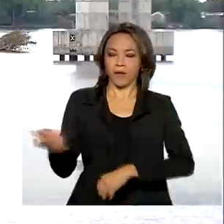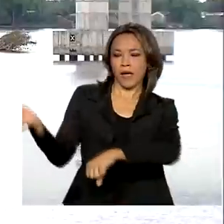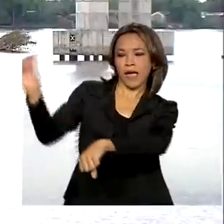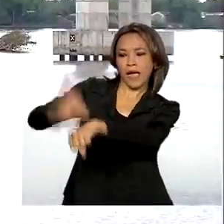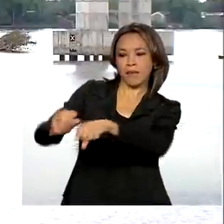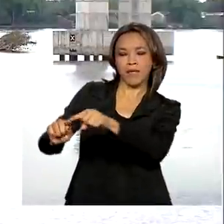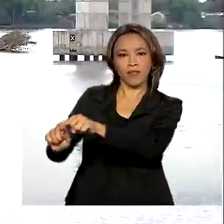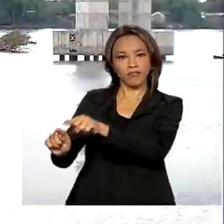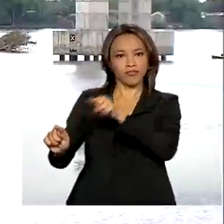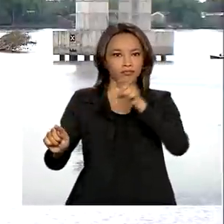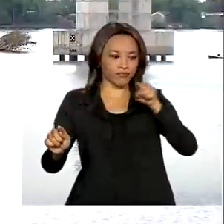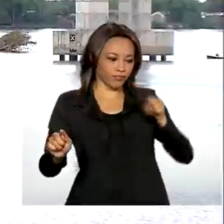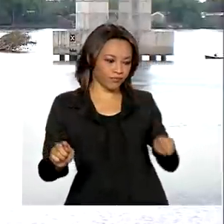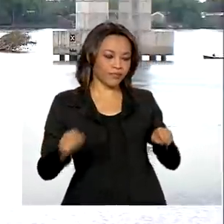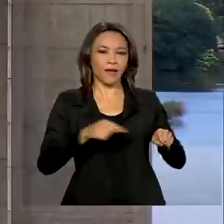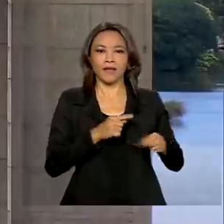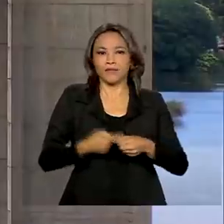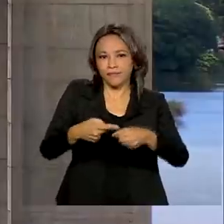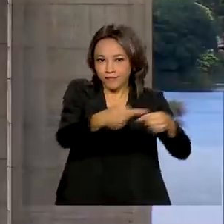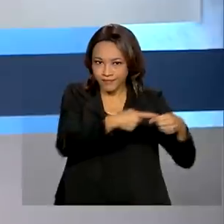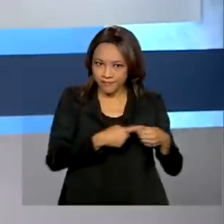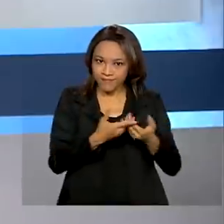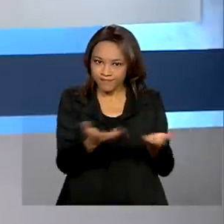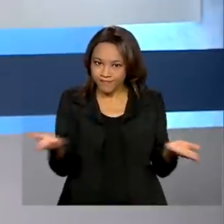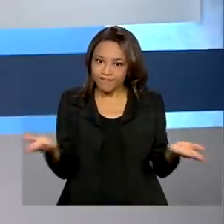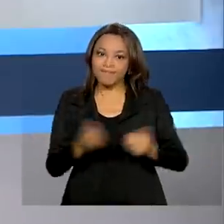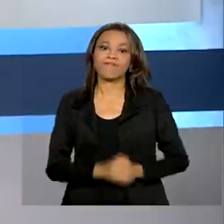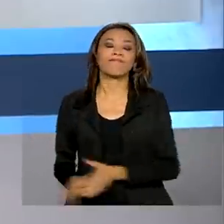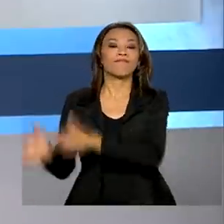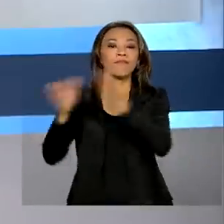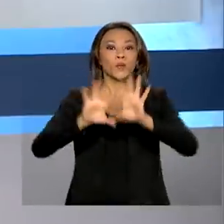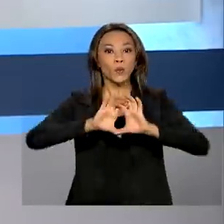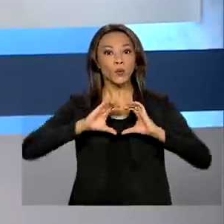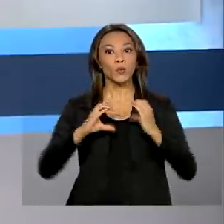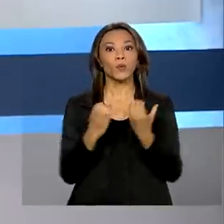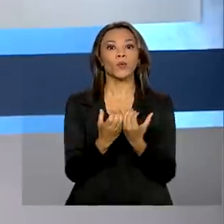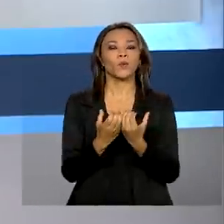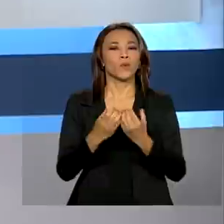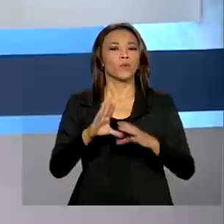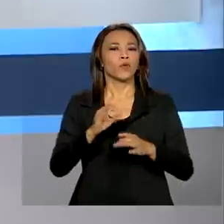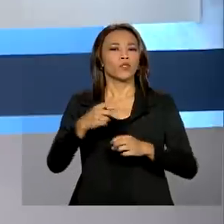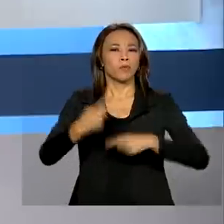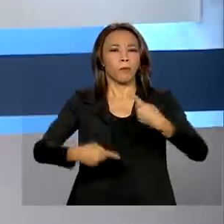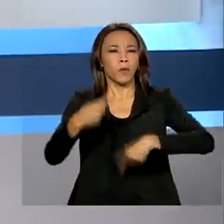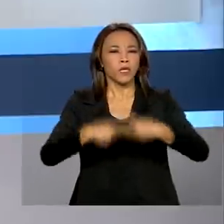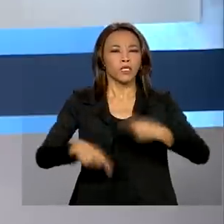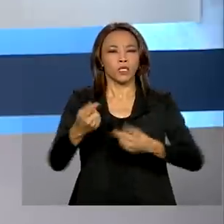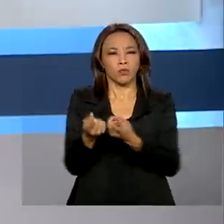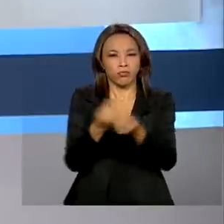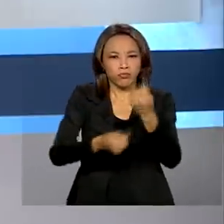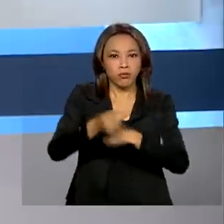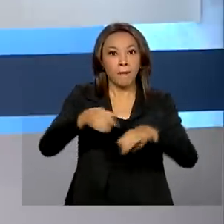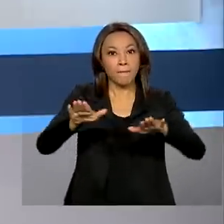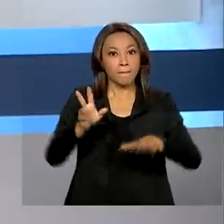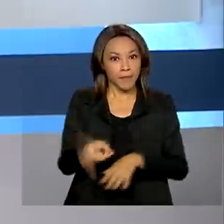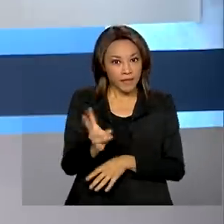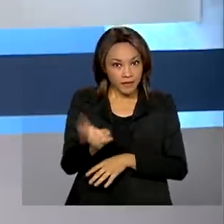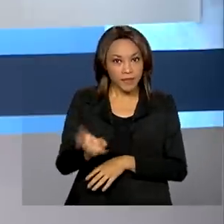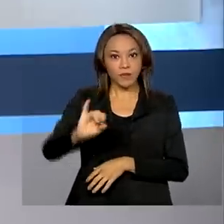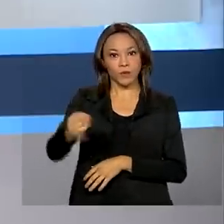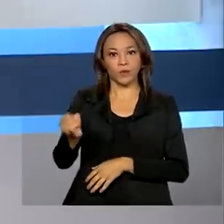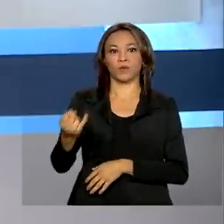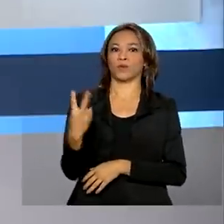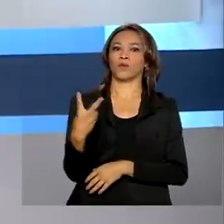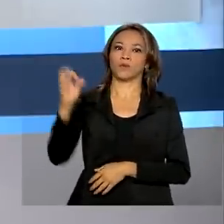Alegre à região metropolitana. Comitê de Política Monetária mantém taxa básica de juros da economia em 2%